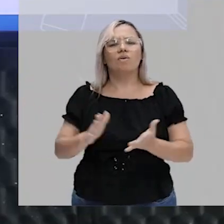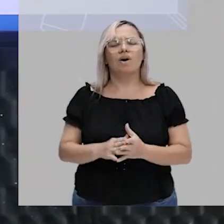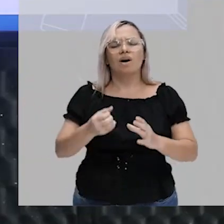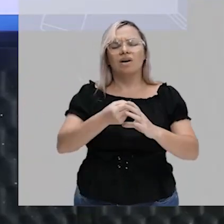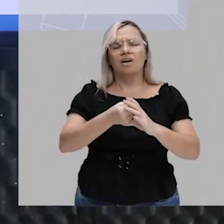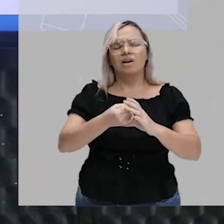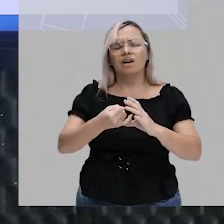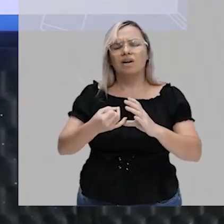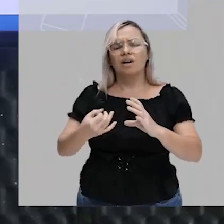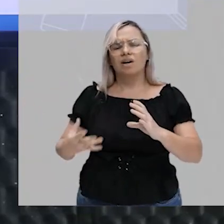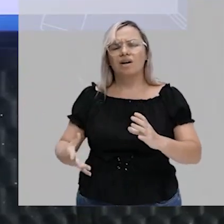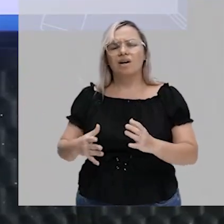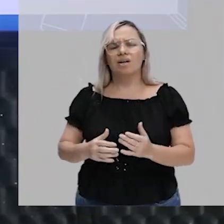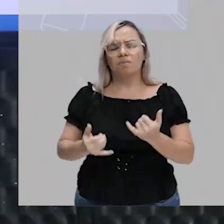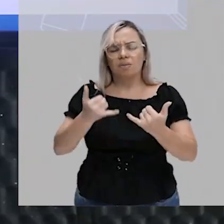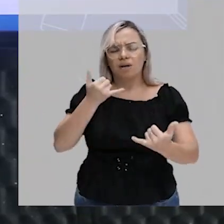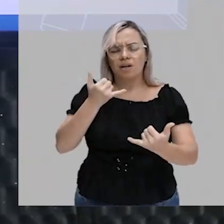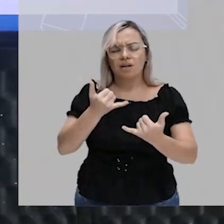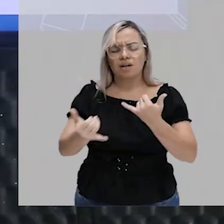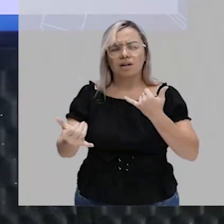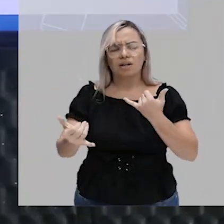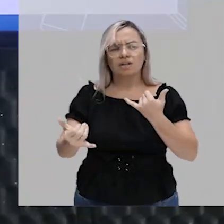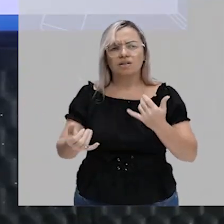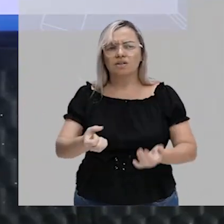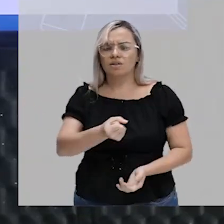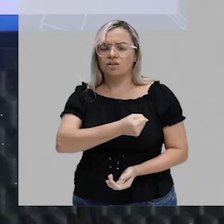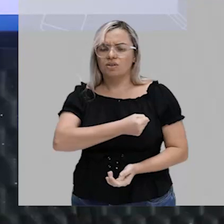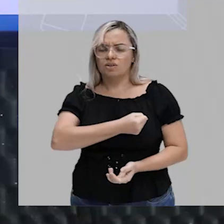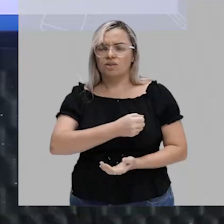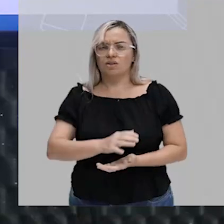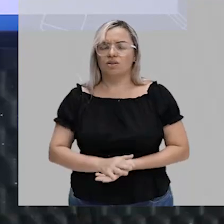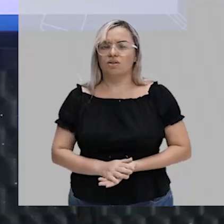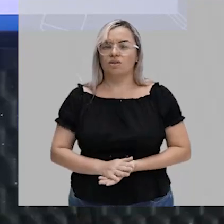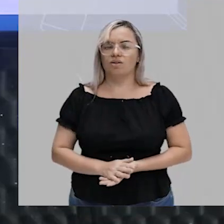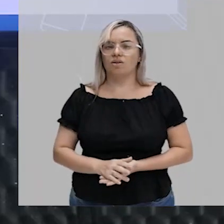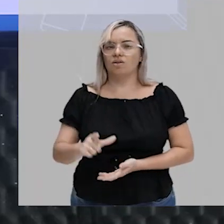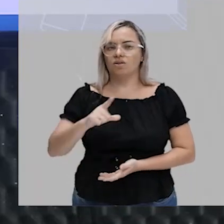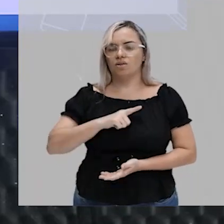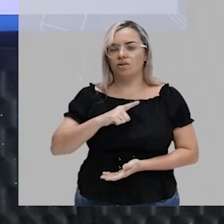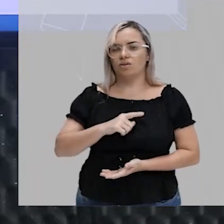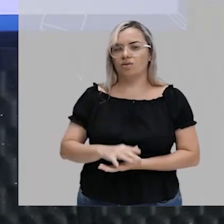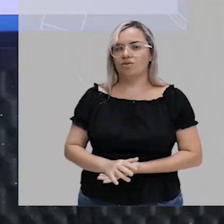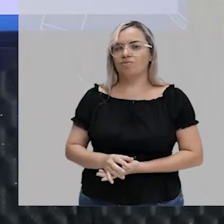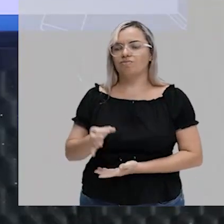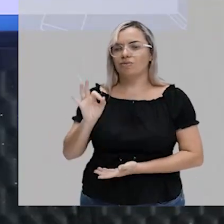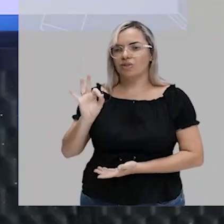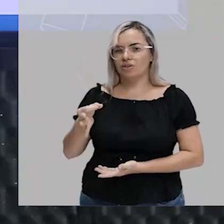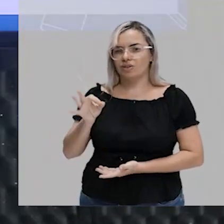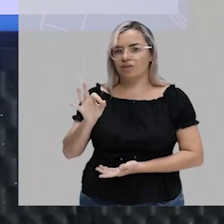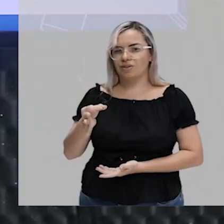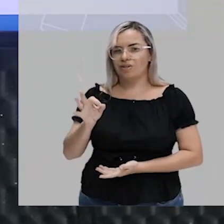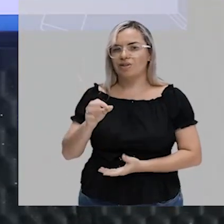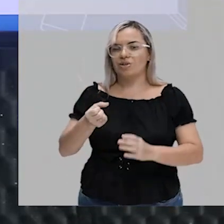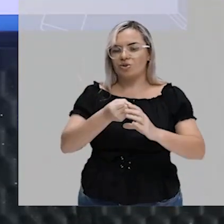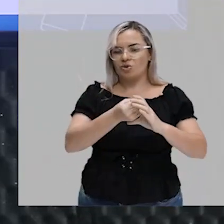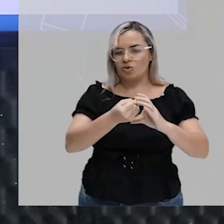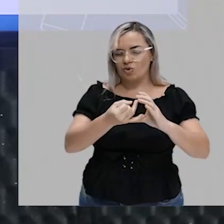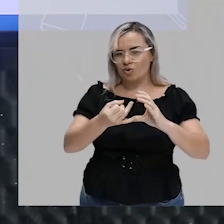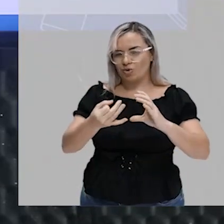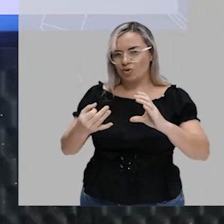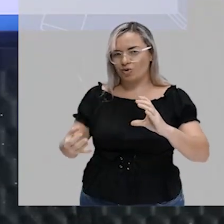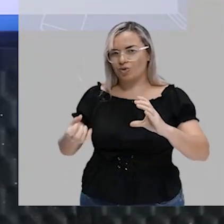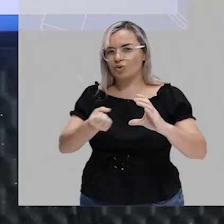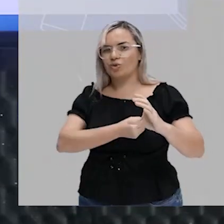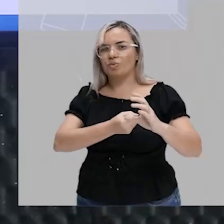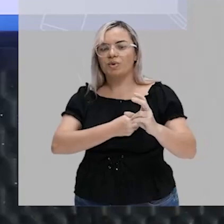desses elementos aí? Eu tenho certeza que uma das tuas hipóteses é justamente o conjunto dos números pares. E eu já